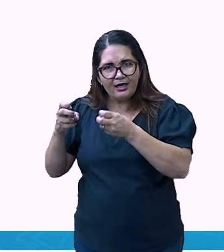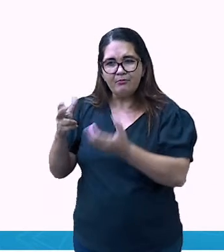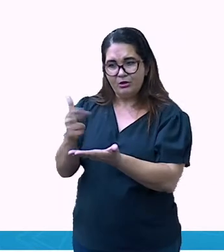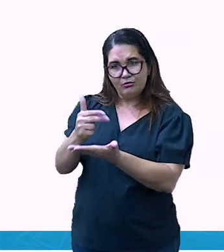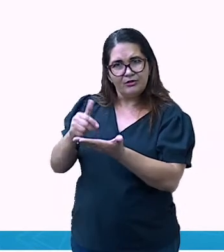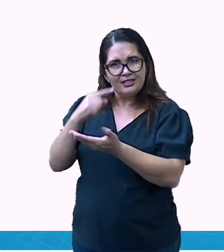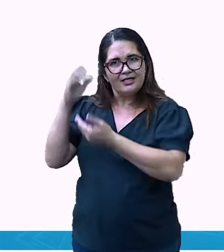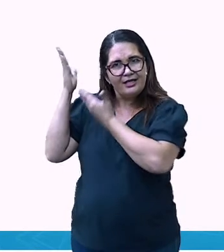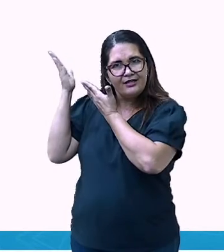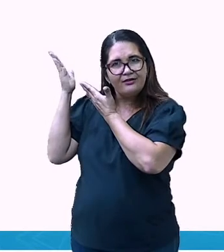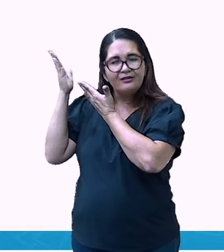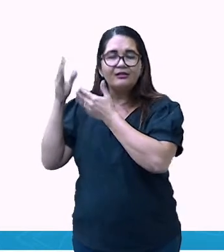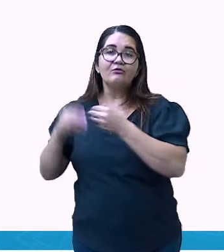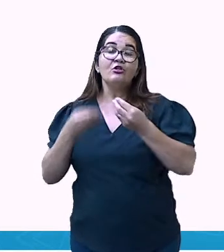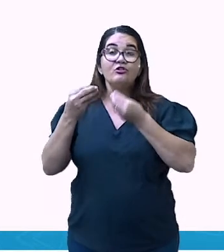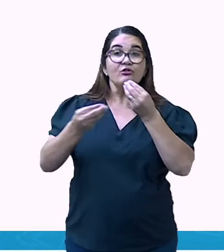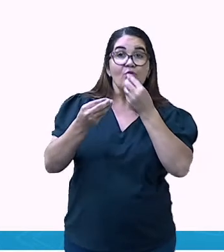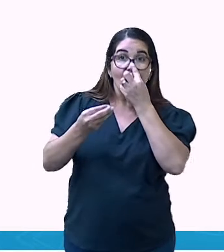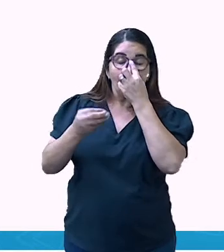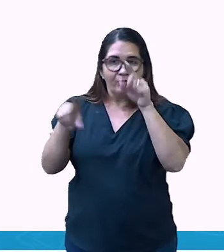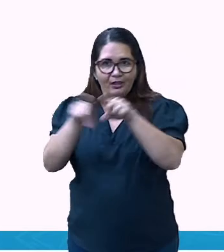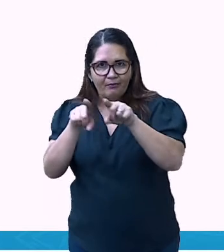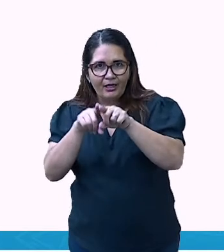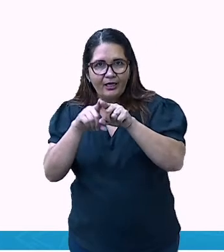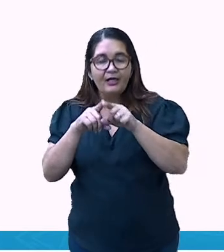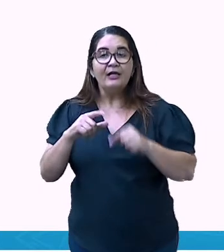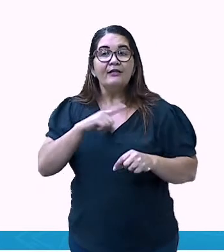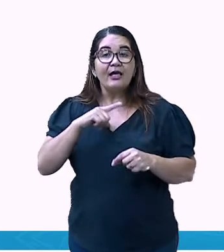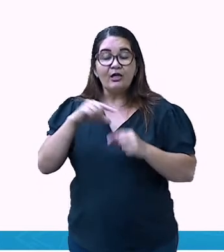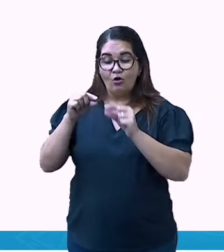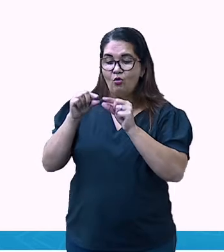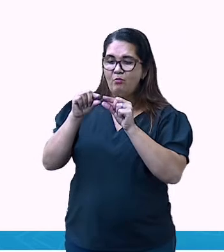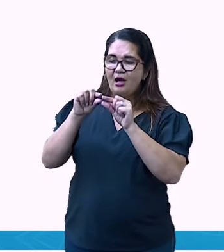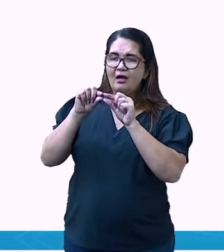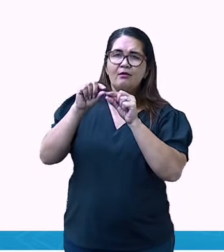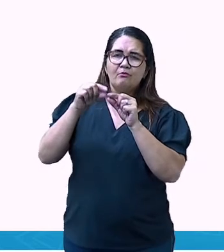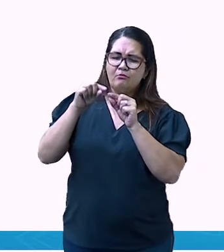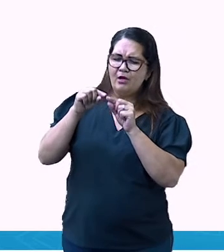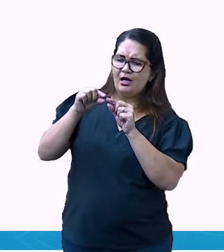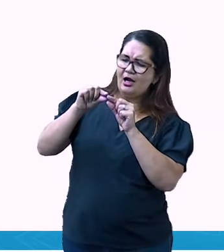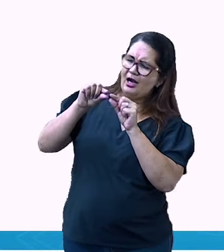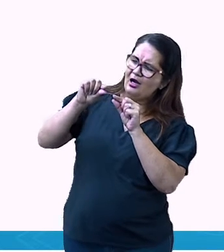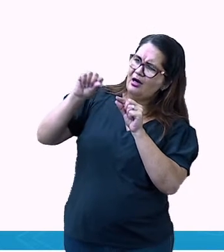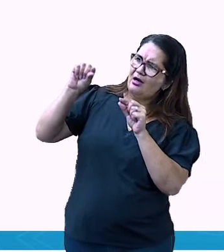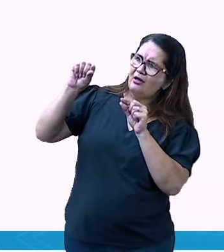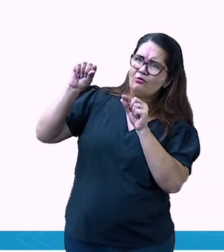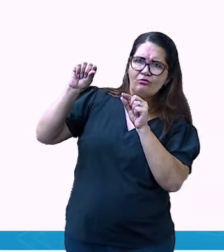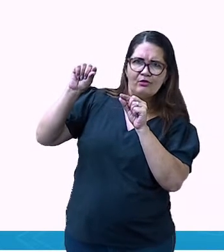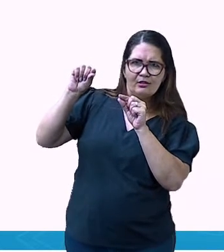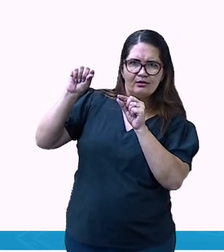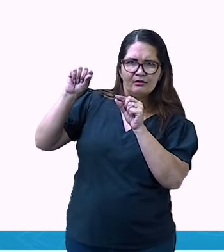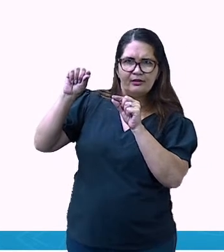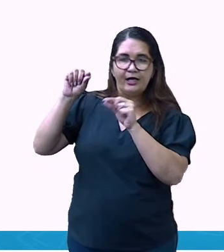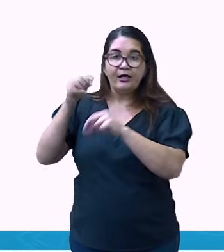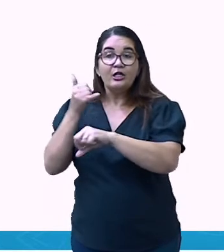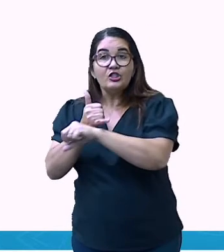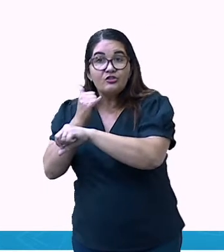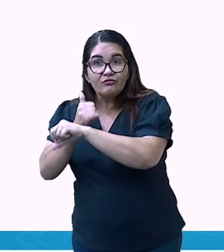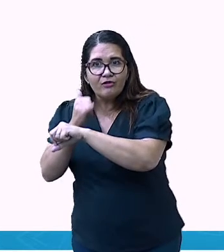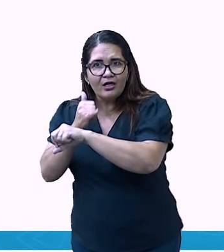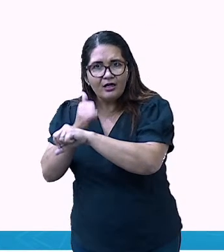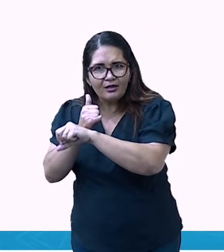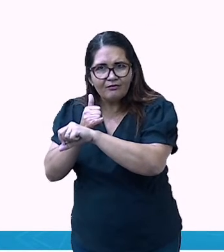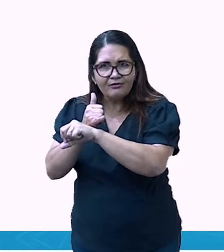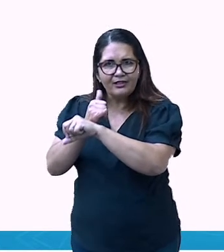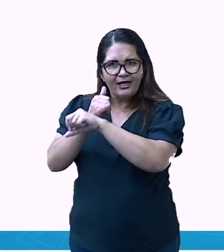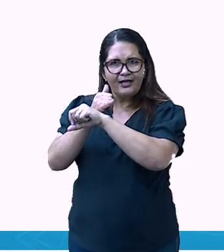Ela é uma agulha magnética. O homem acabou descobrindo que a Terra, ela tem um ponto